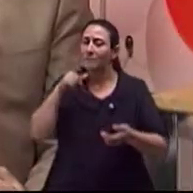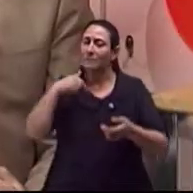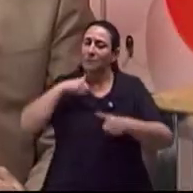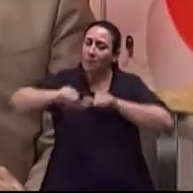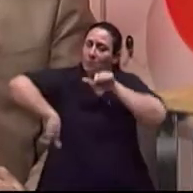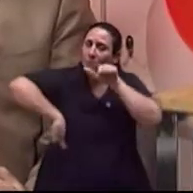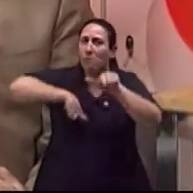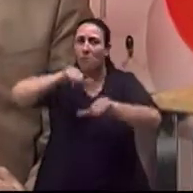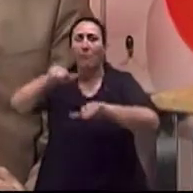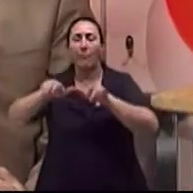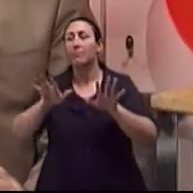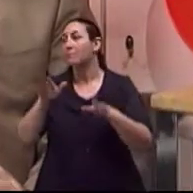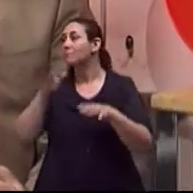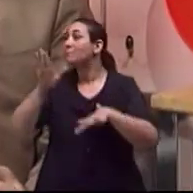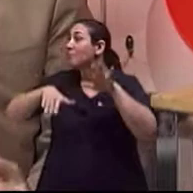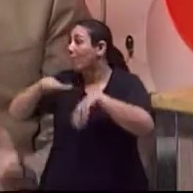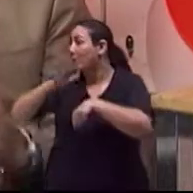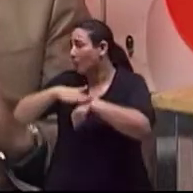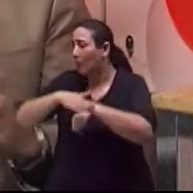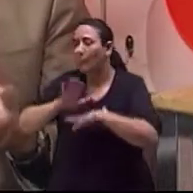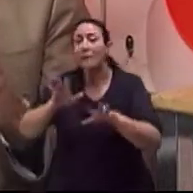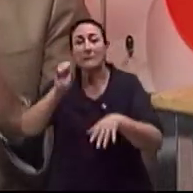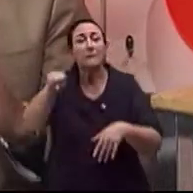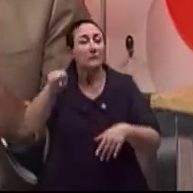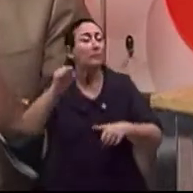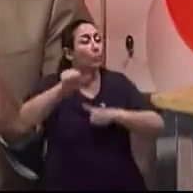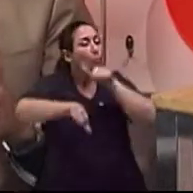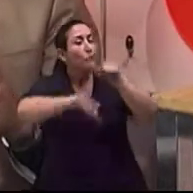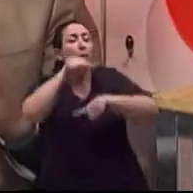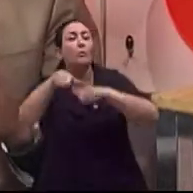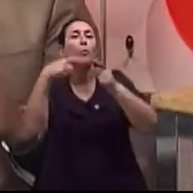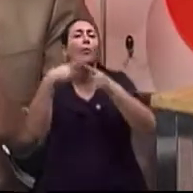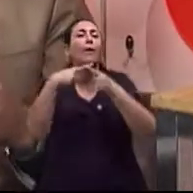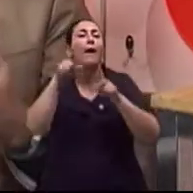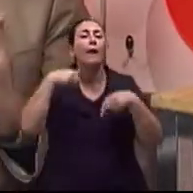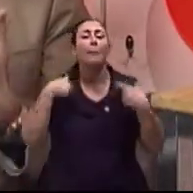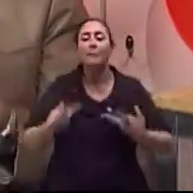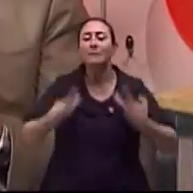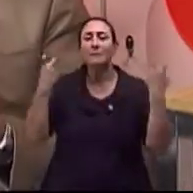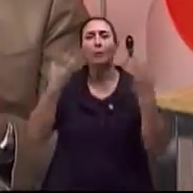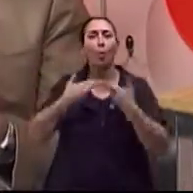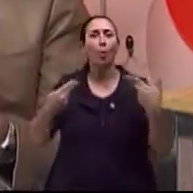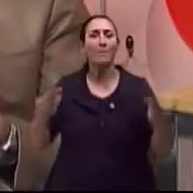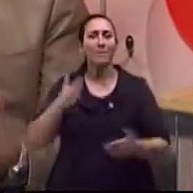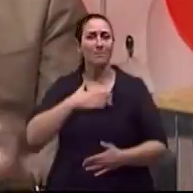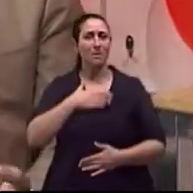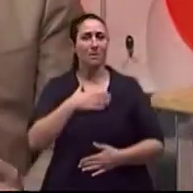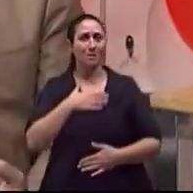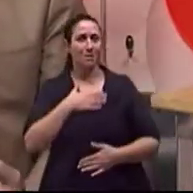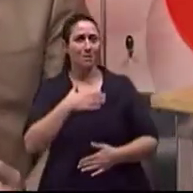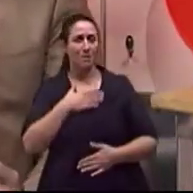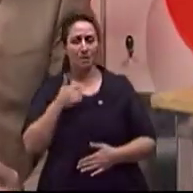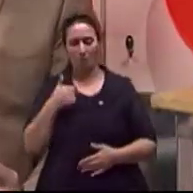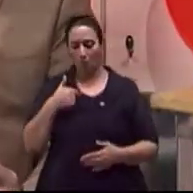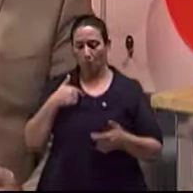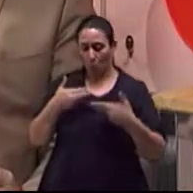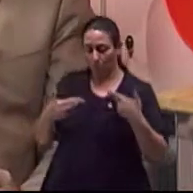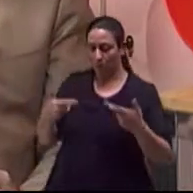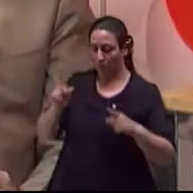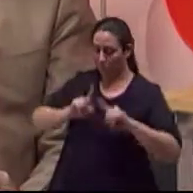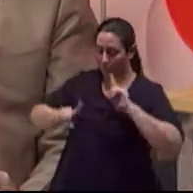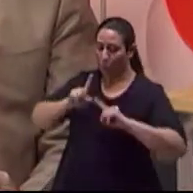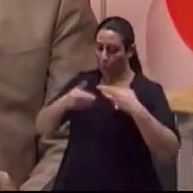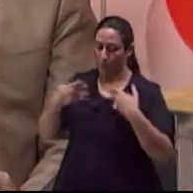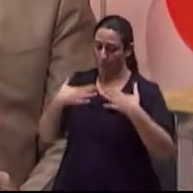Dependendo do tempo Exato Eu vou mudando porque são diversos gatilhos que acionam coisas em mim Alguns desses gatilhos são meus e outros não